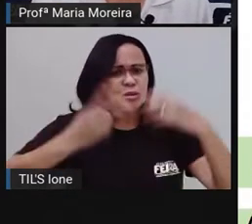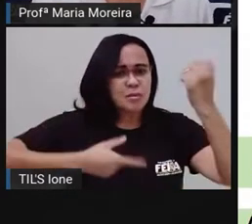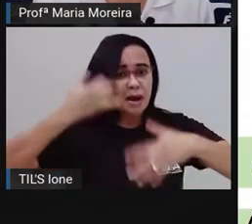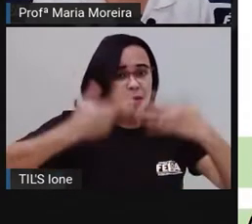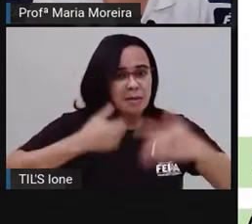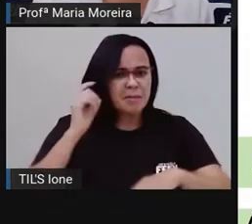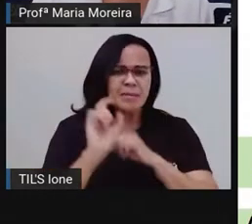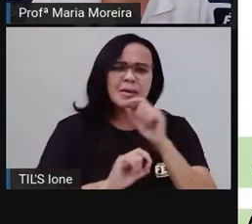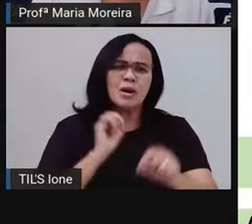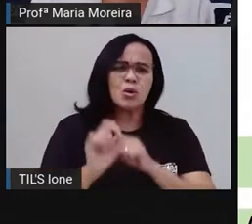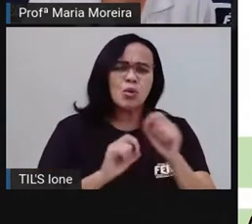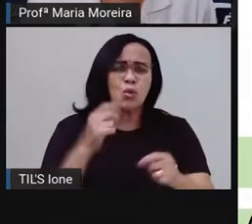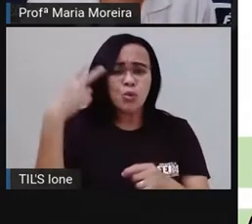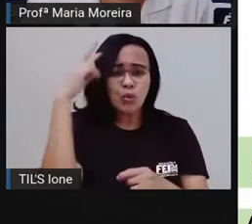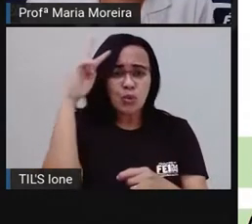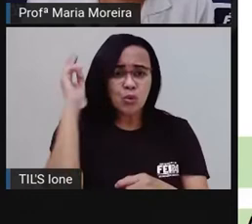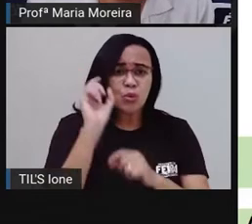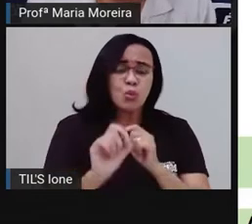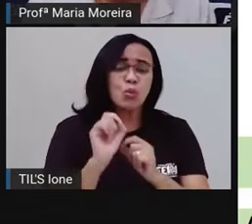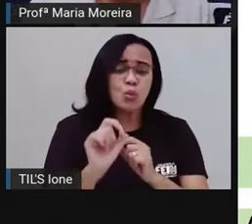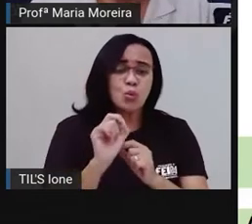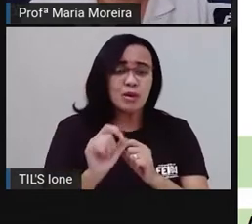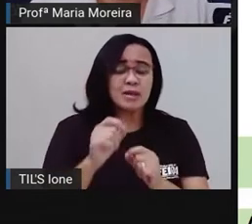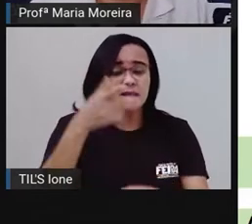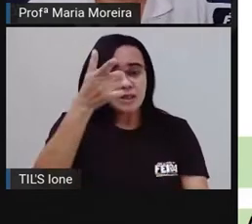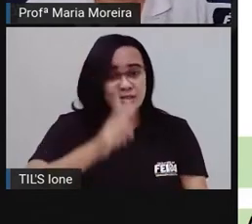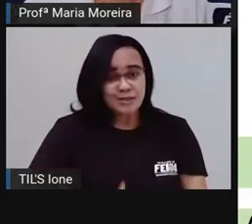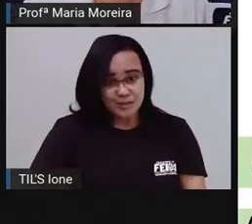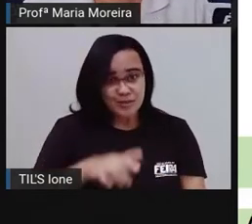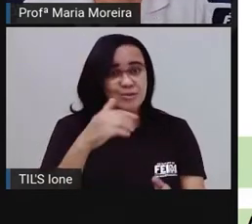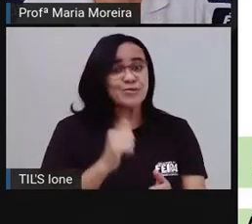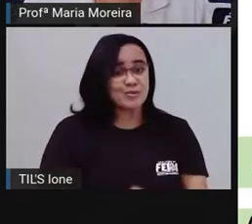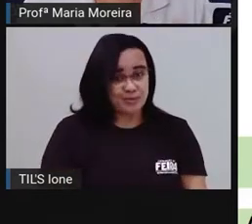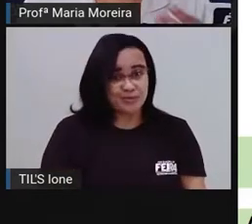Que história é essa que iremos mais uma vez aí, né?